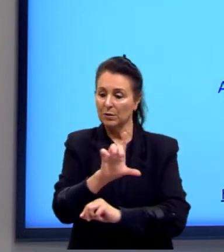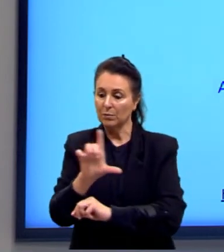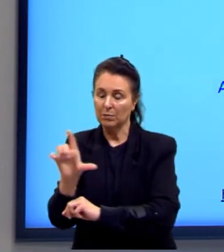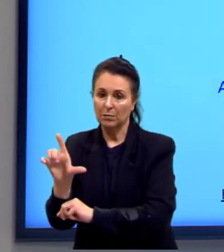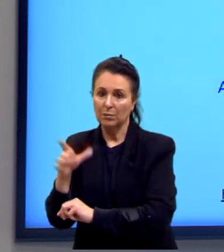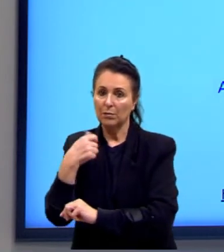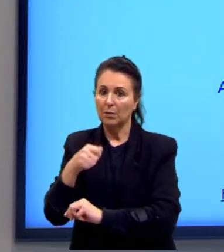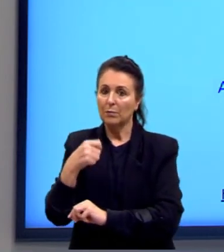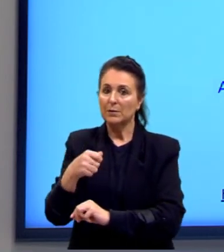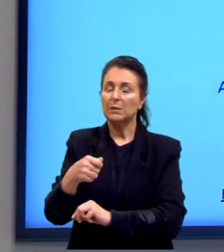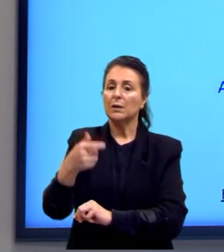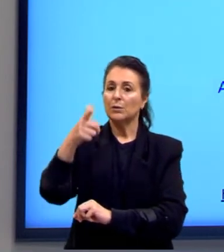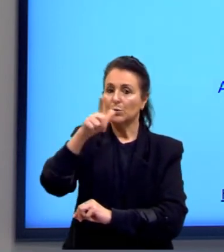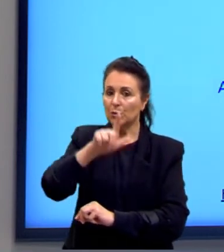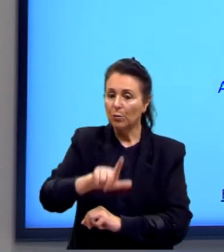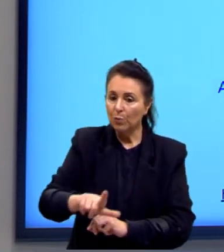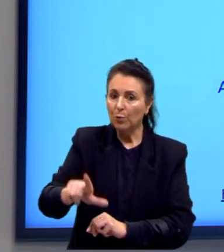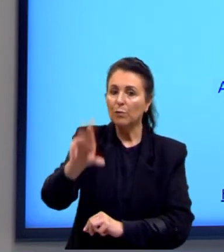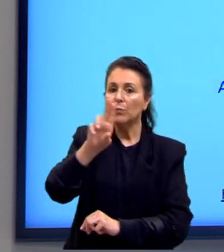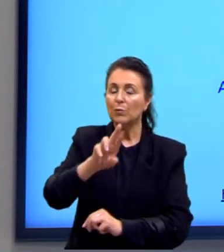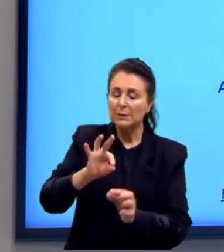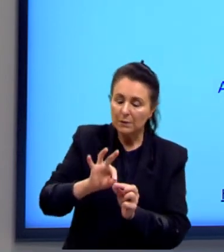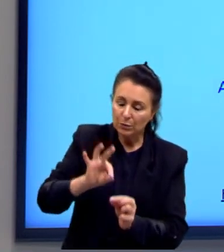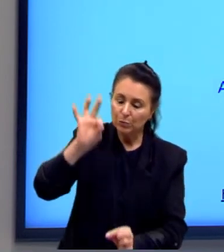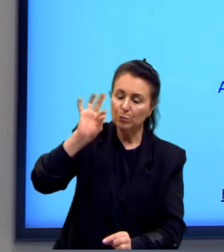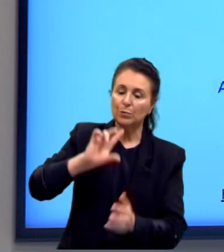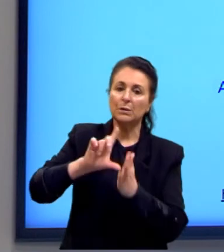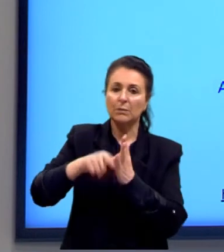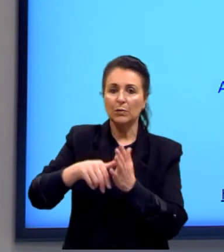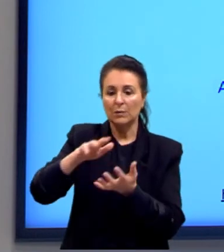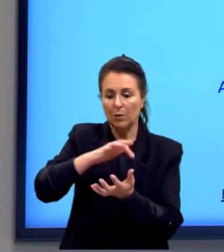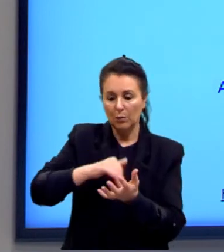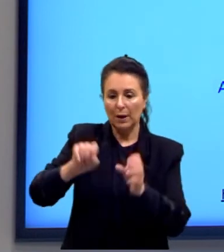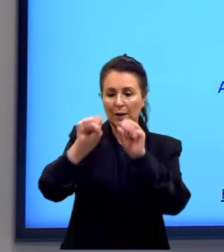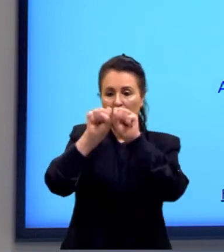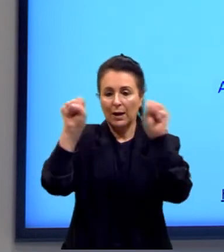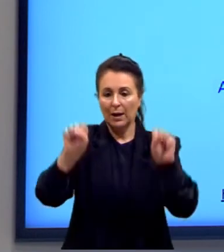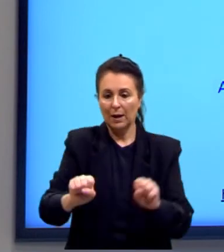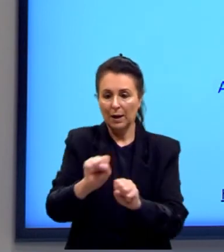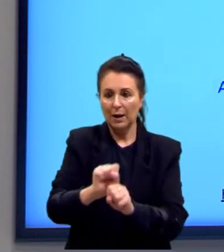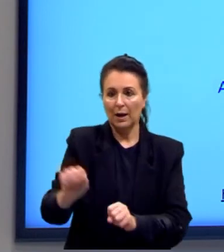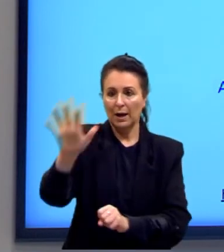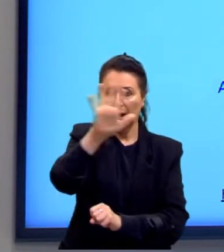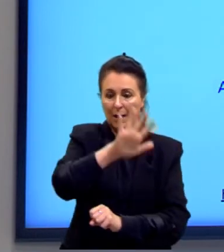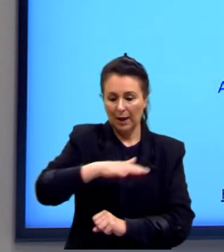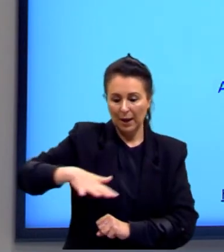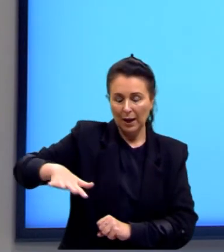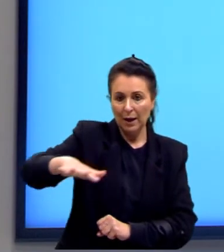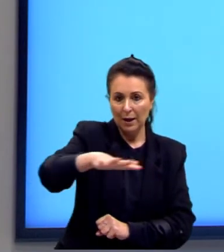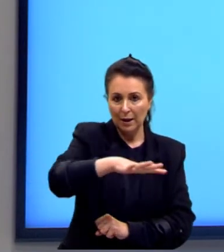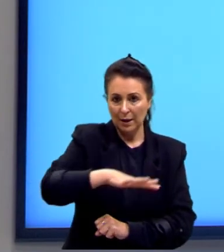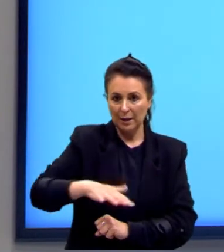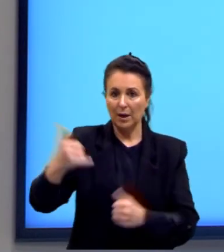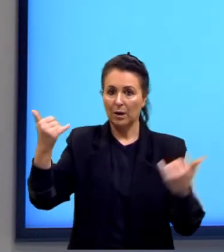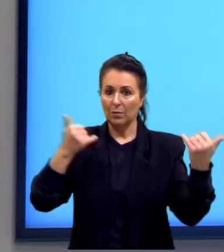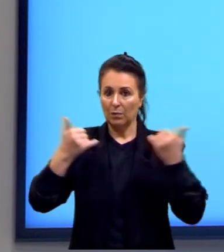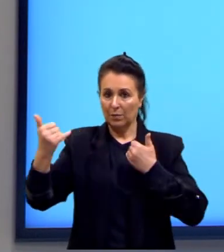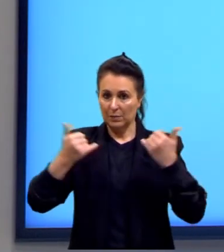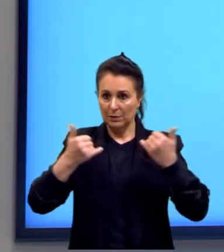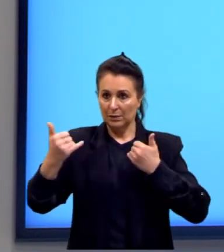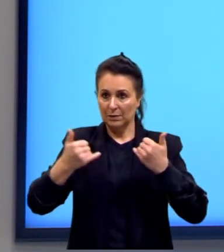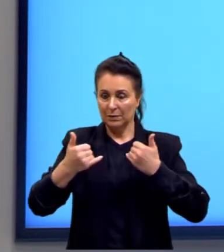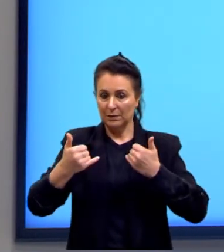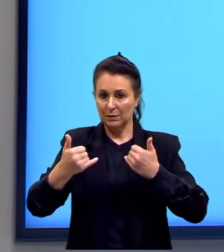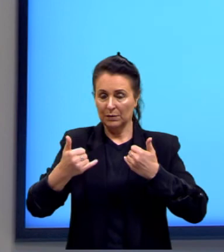preciso determinar a altura para depois calcular a área. Com essas informações, eu trouxe aqui para